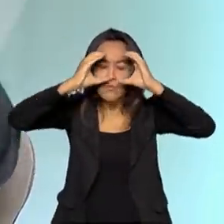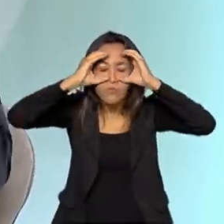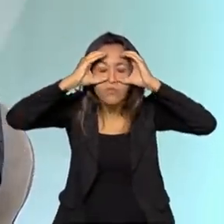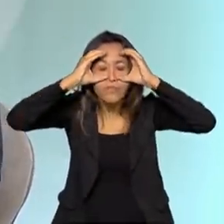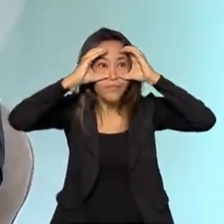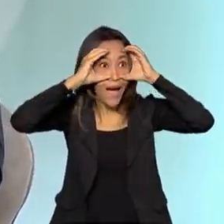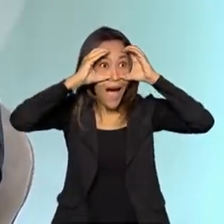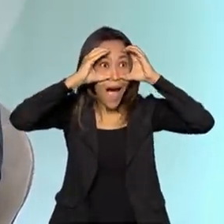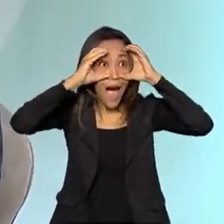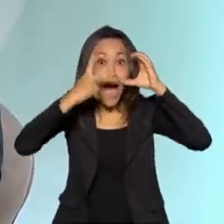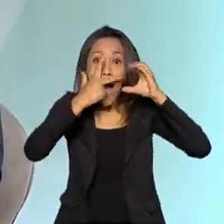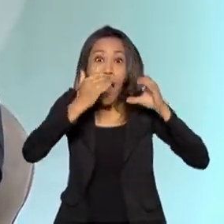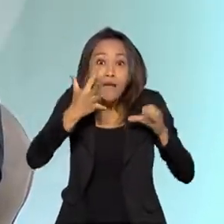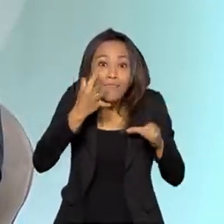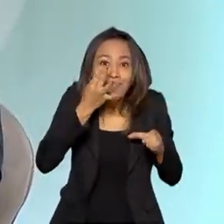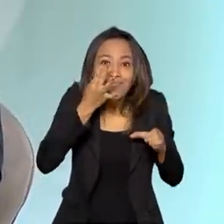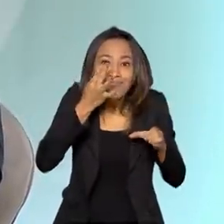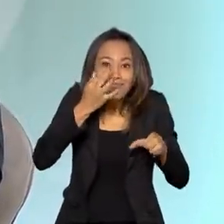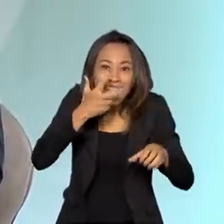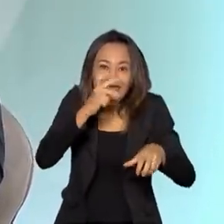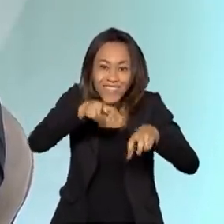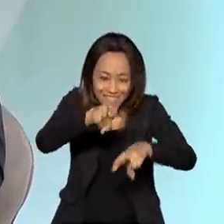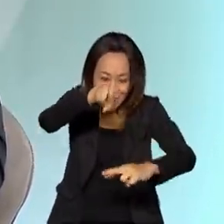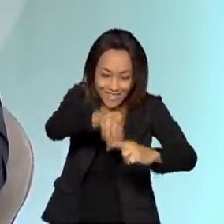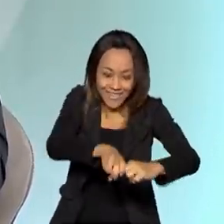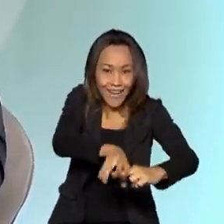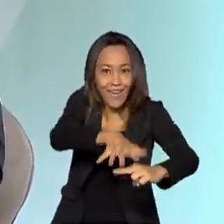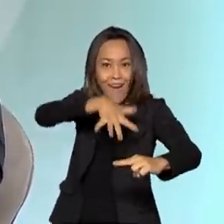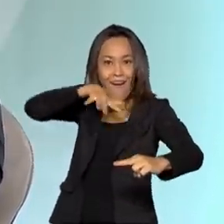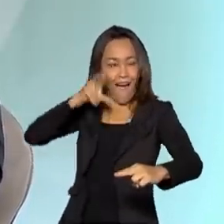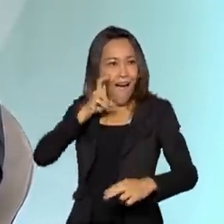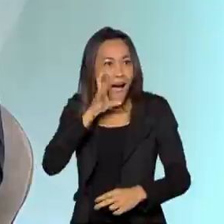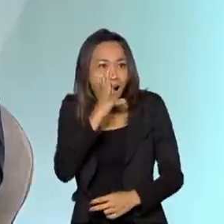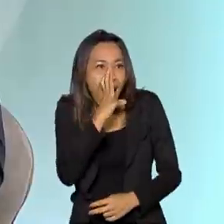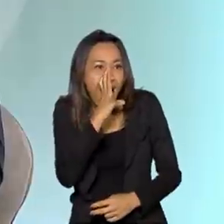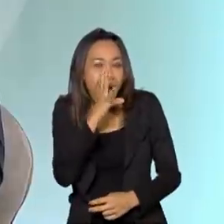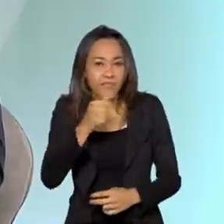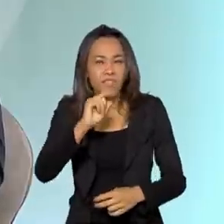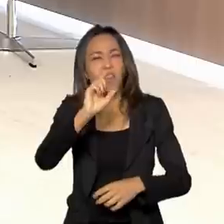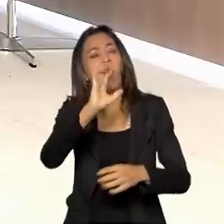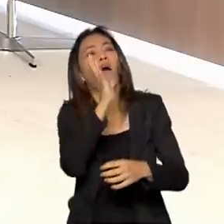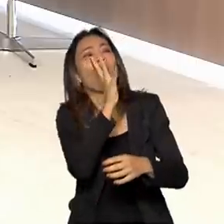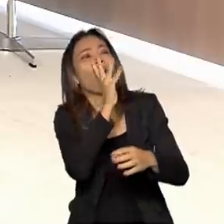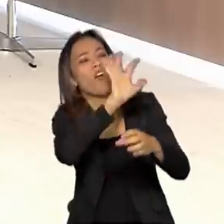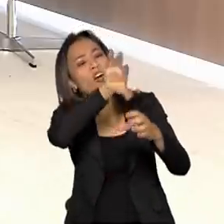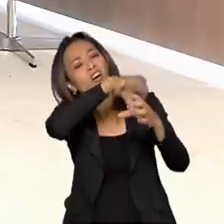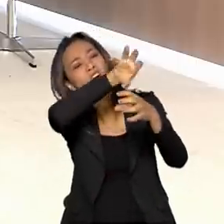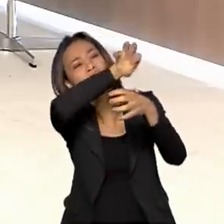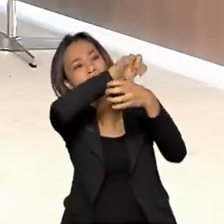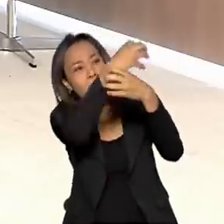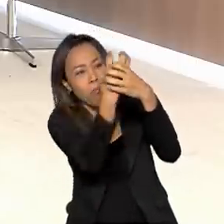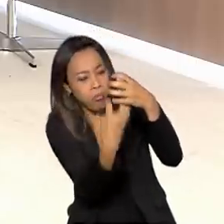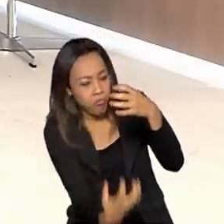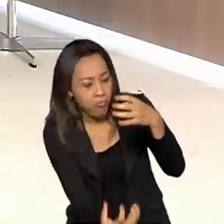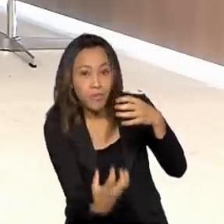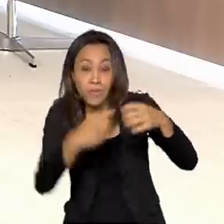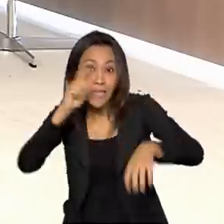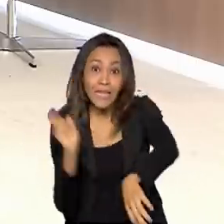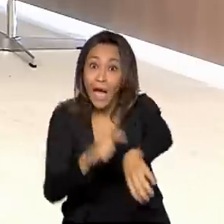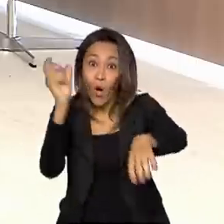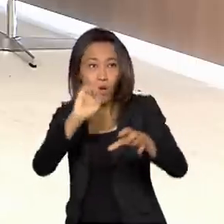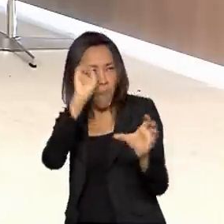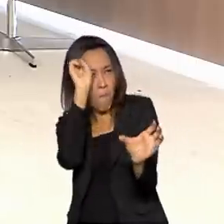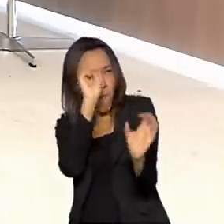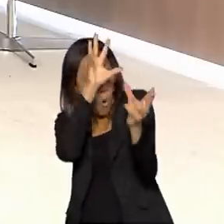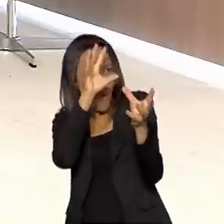mas acompanhando o jogo como se estivessem na primeira fila da quadra. É lógico que as pessoas não querem ver a cesta depois. Elas querem ver a cesta praticamente no momento que